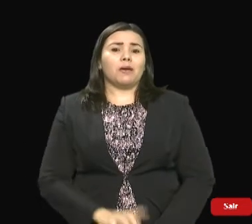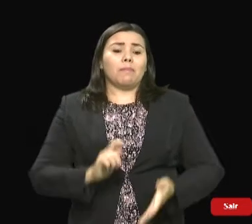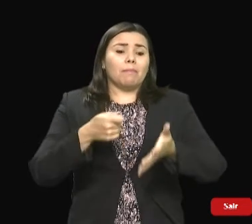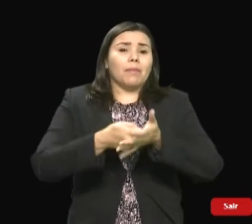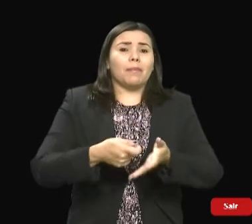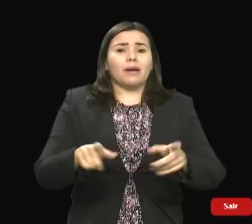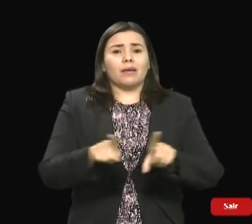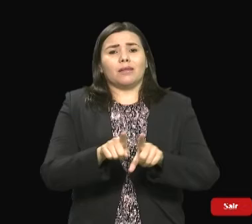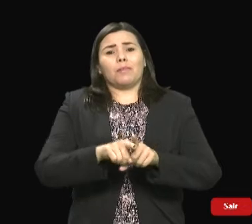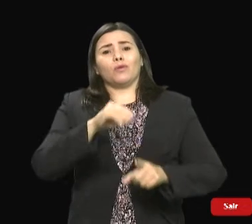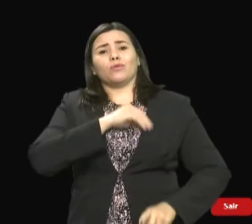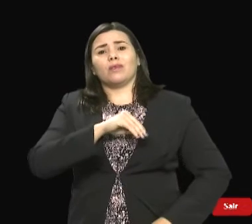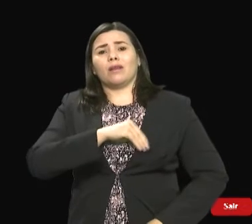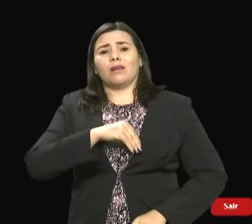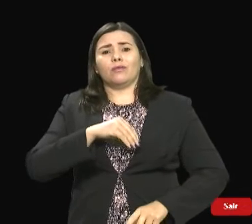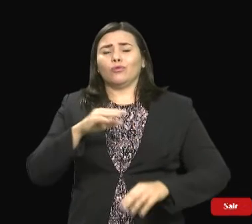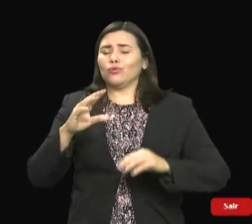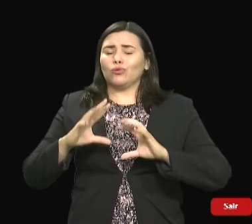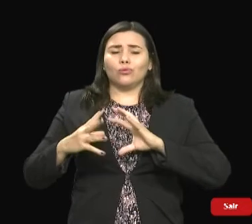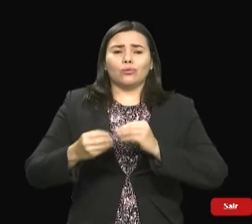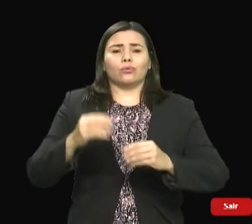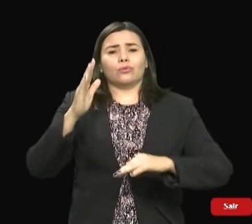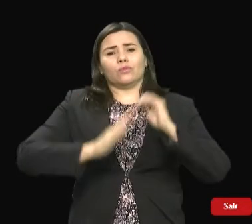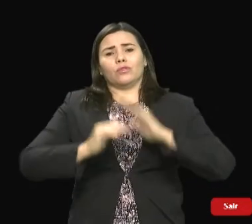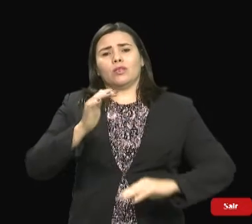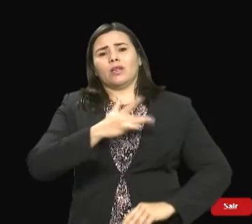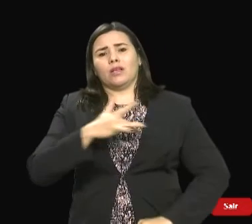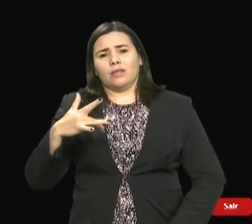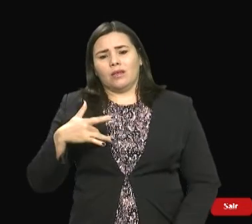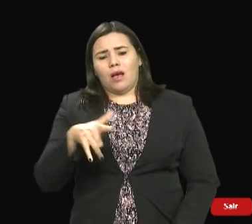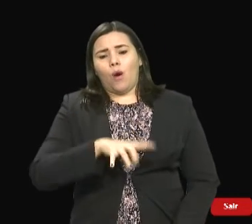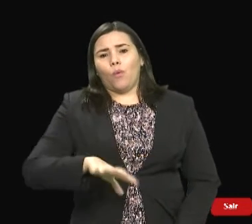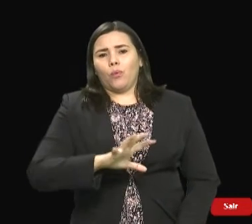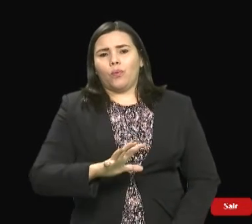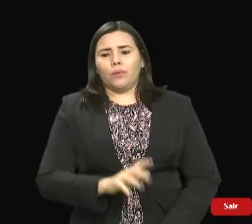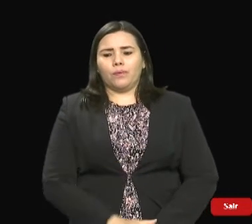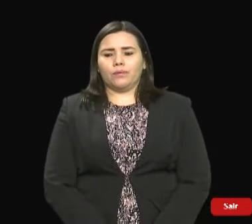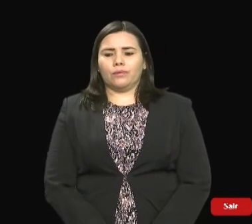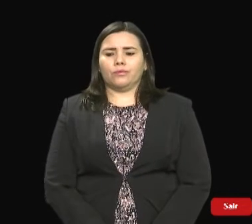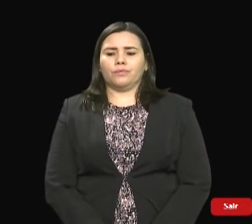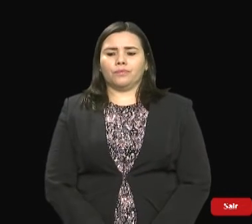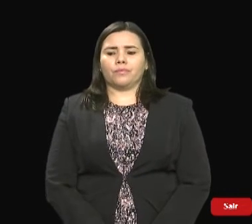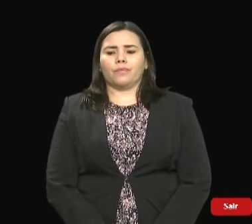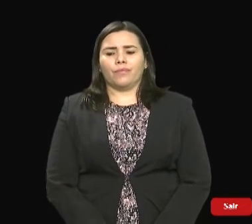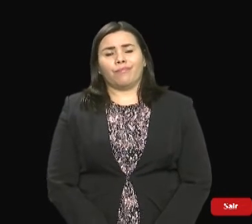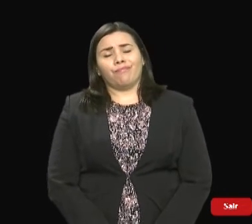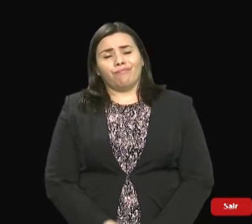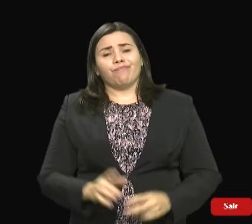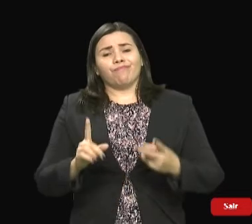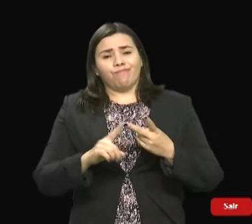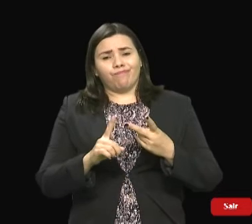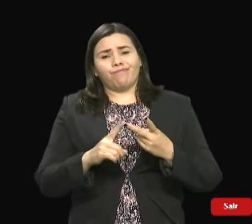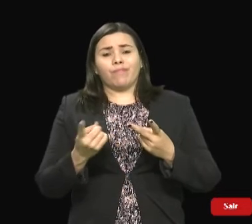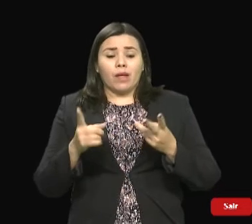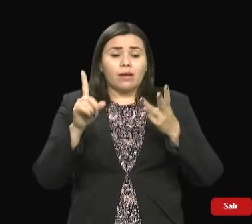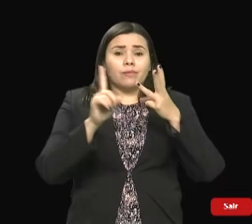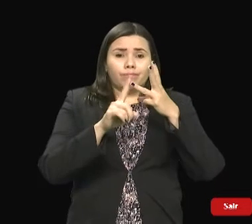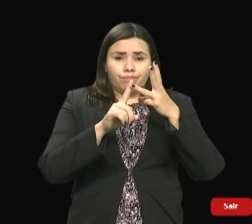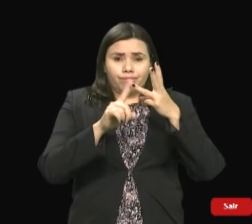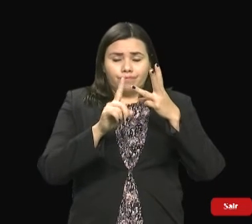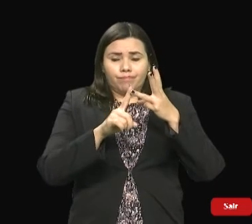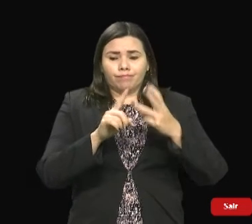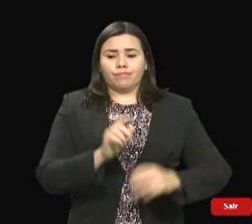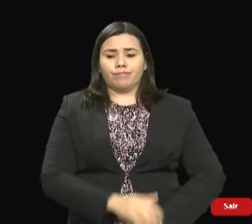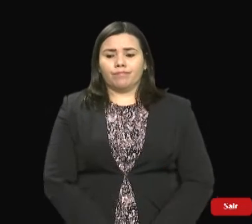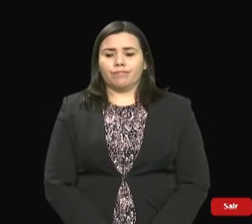questiono isso aí. Então, fica como uma contribuição essa reflexão também. Terceiro ponto é para